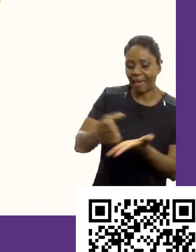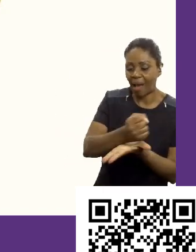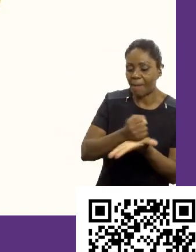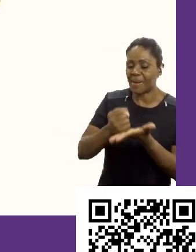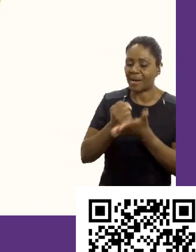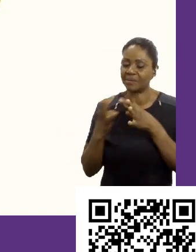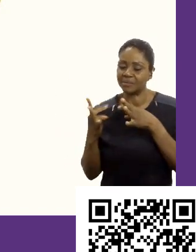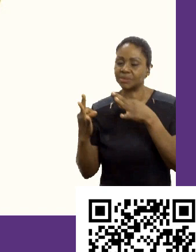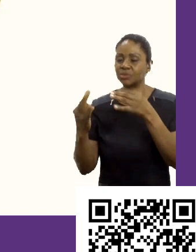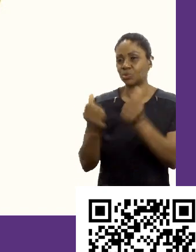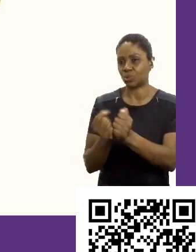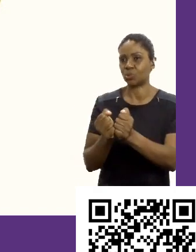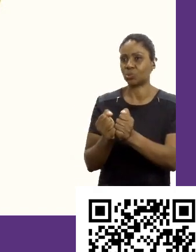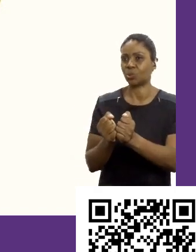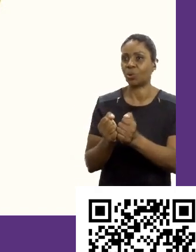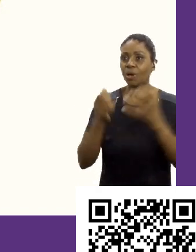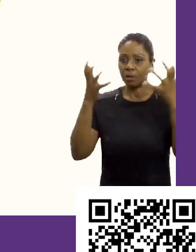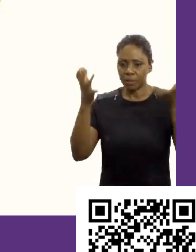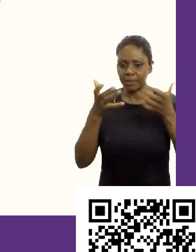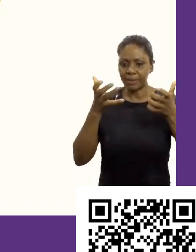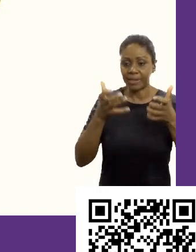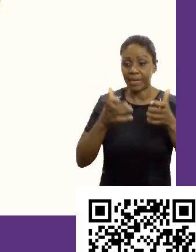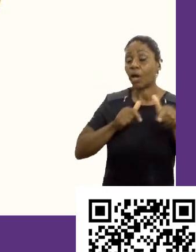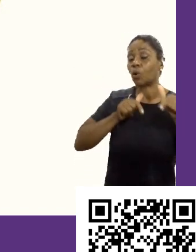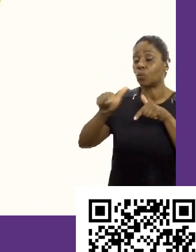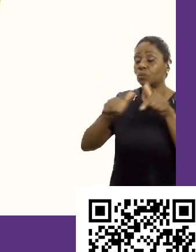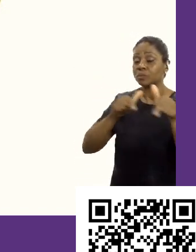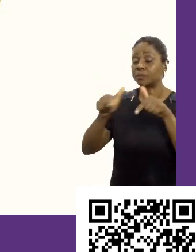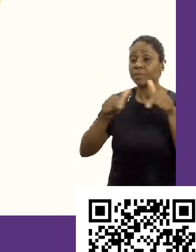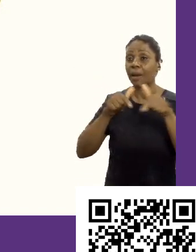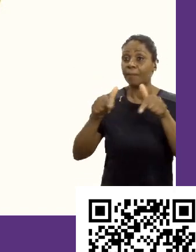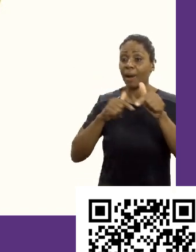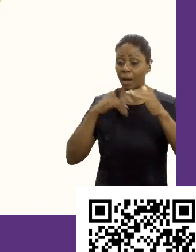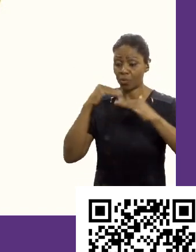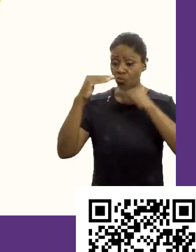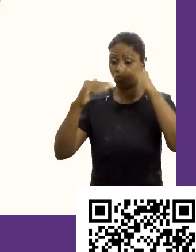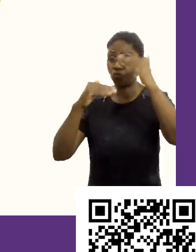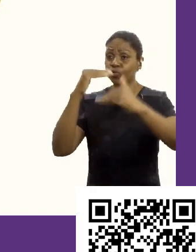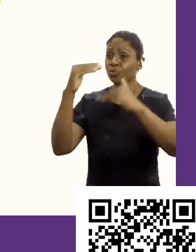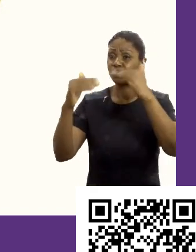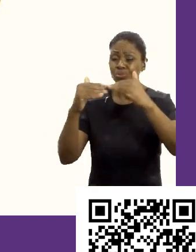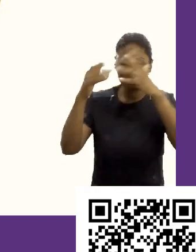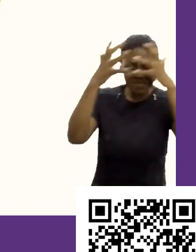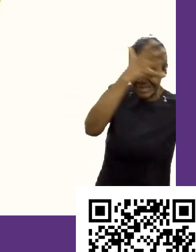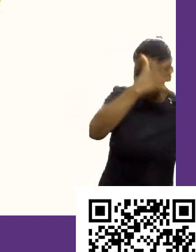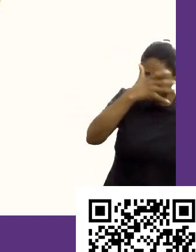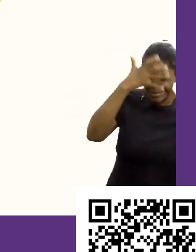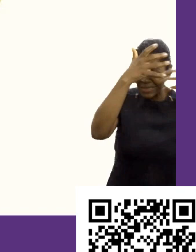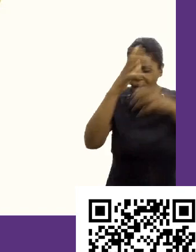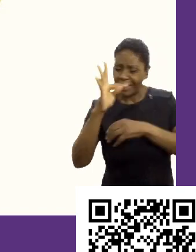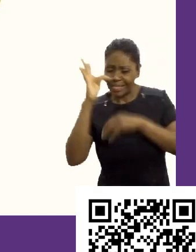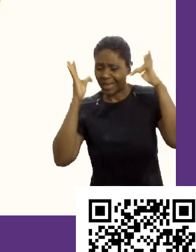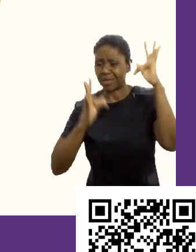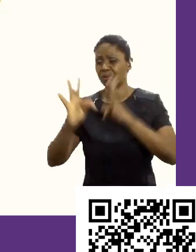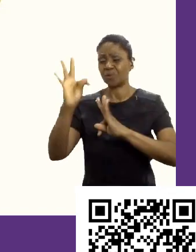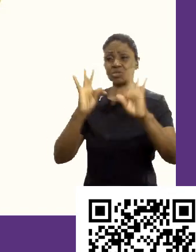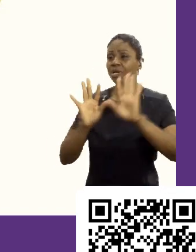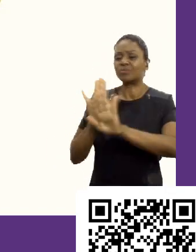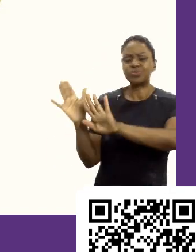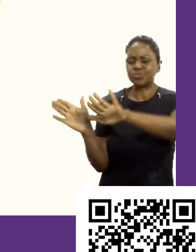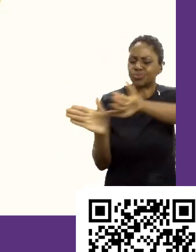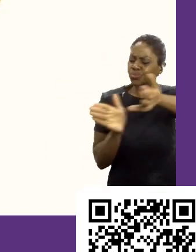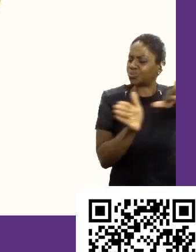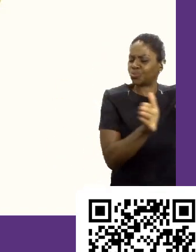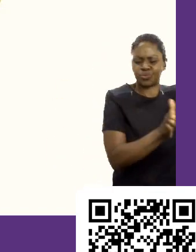tudo. Mariana, quero um emprego, quero uma carreira. Eu vejo hoje, a gente é atordoado, é tecnologia, é isso. Gente, esquece